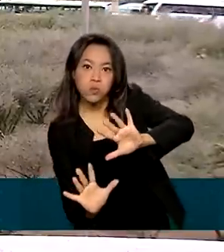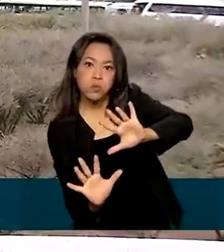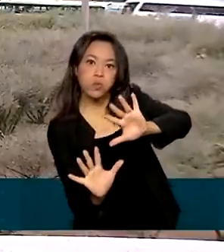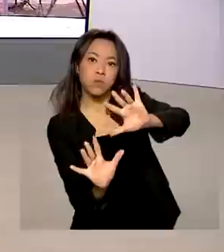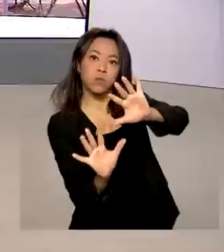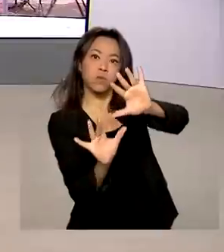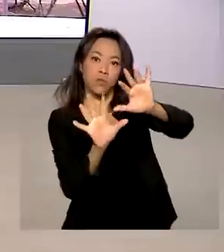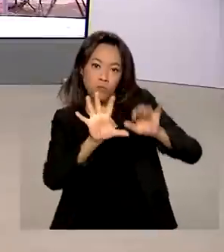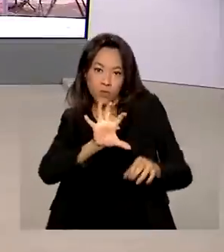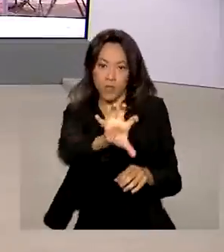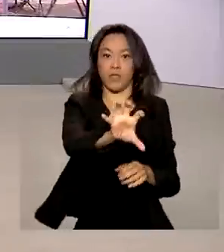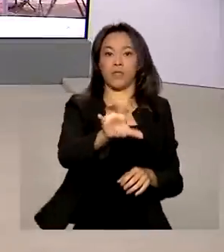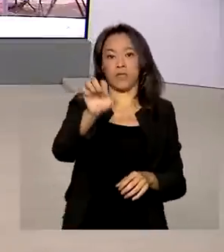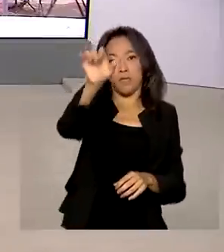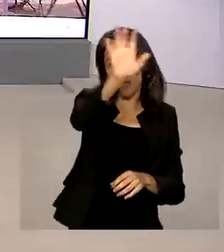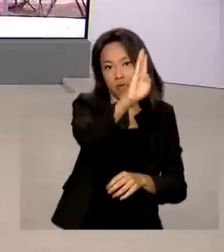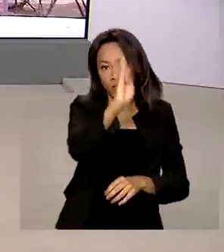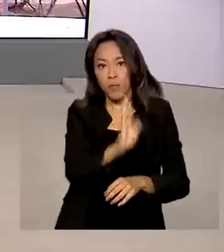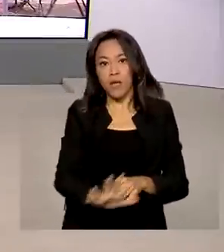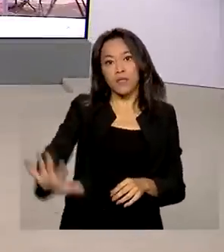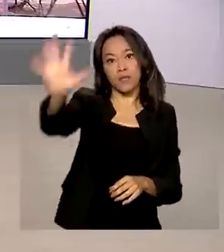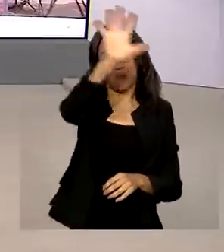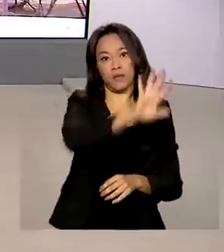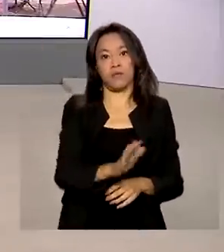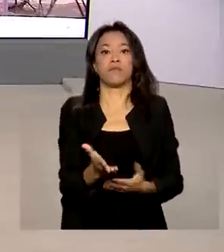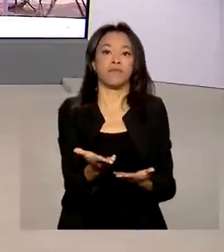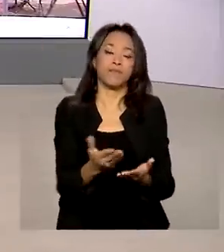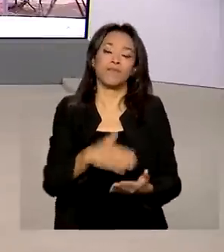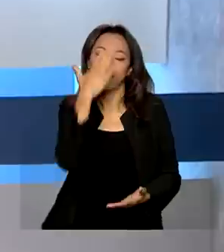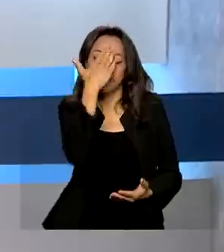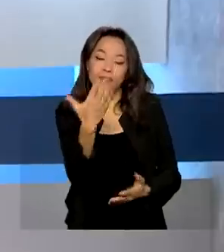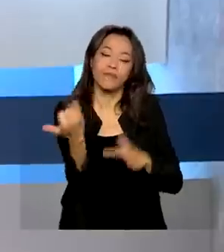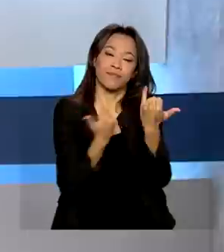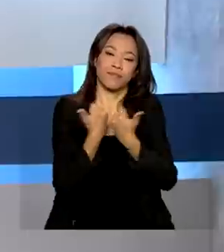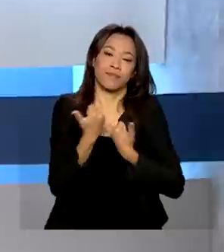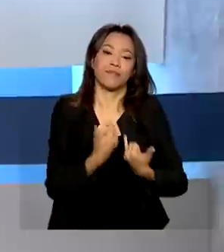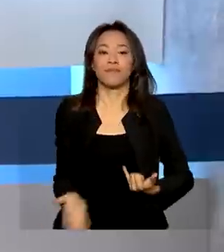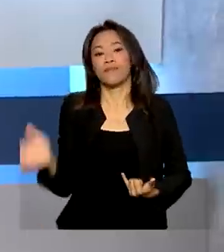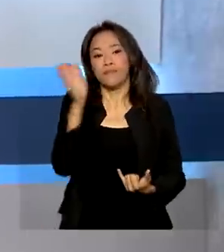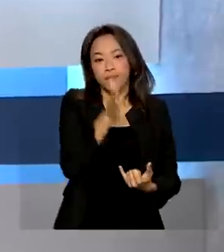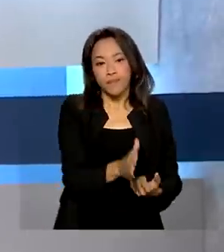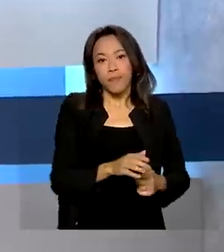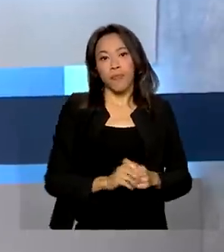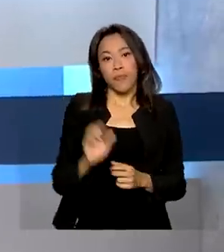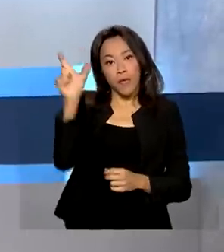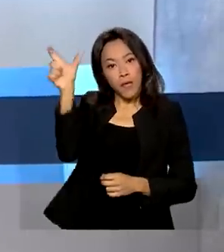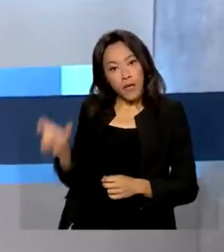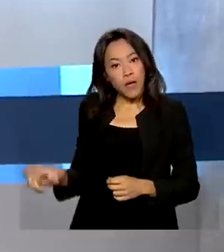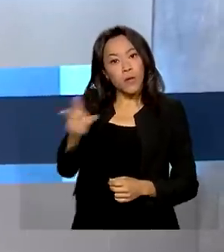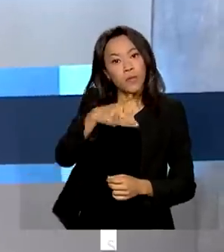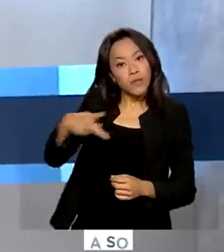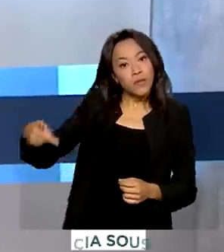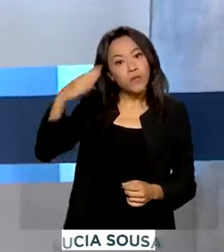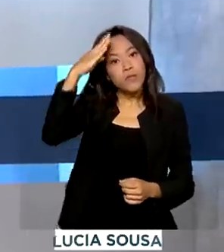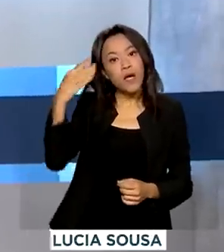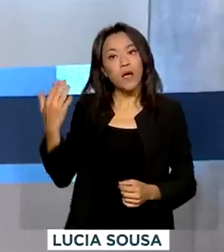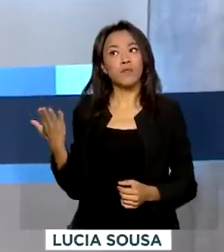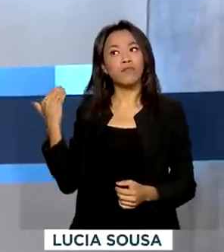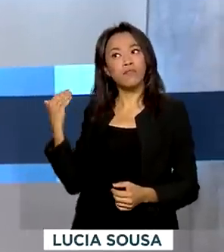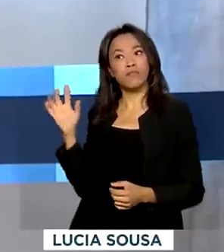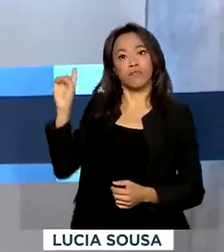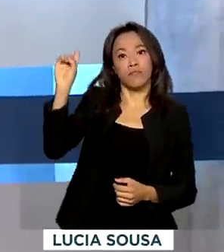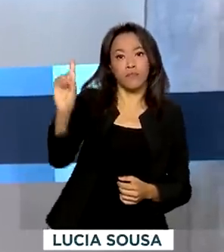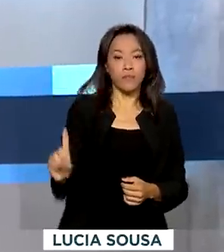Natália, com você. Fico alerta. Obrigada, Glauco, pelas informações. O presidente Jair Bolsonaro participou em São Paulo da